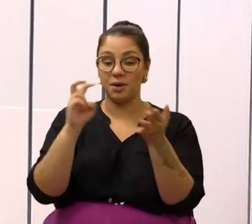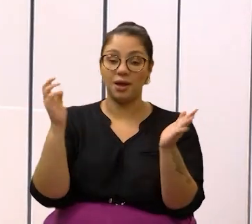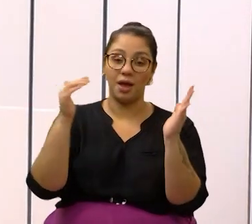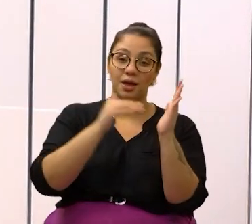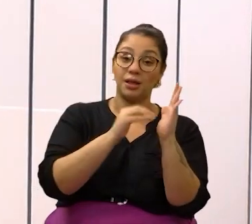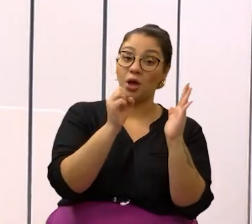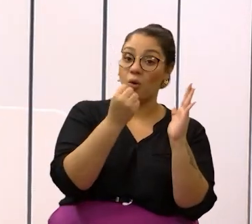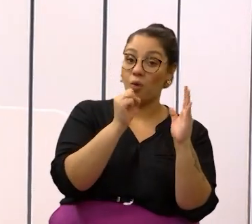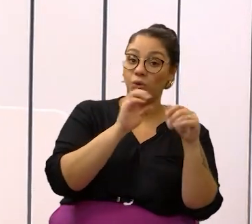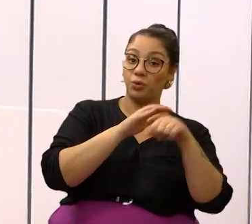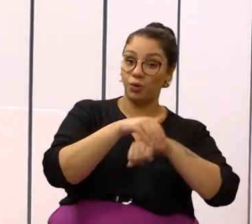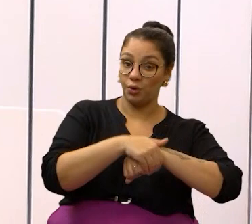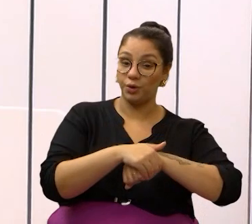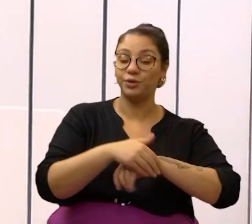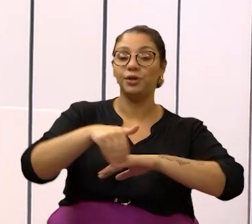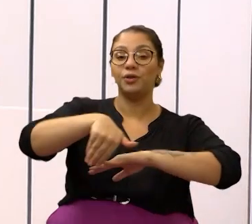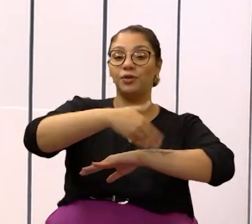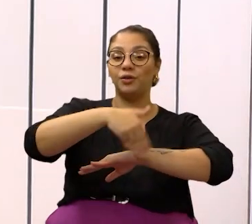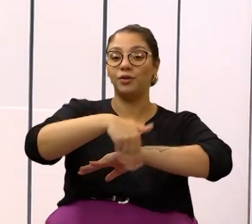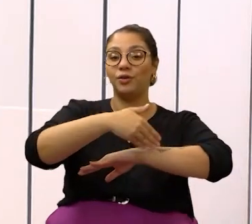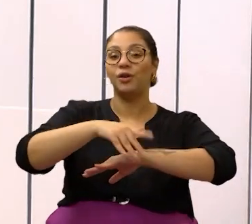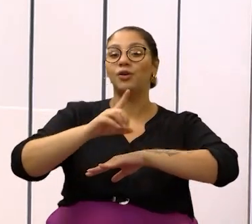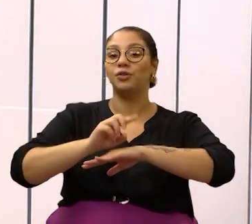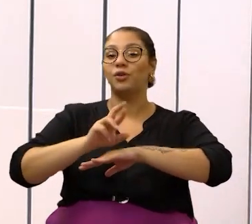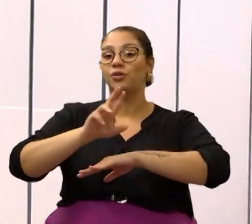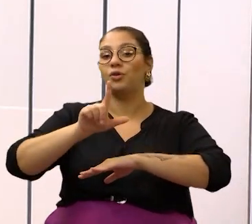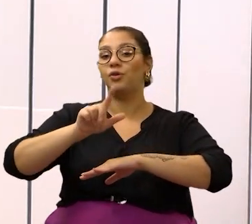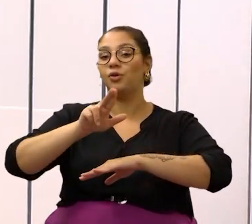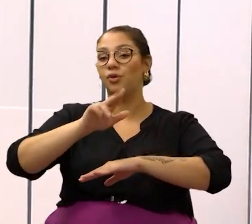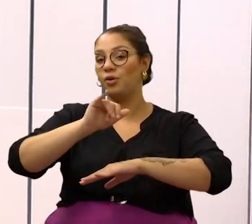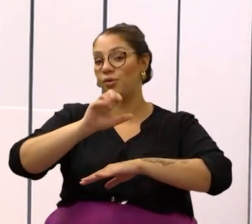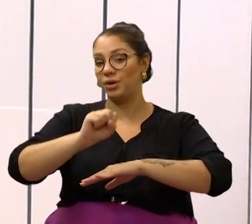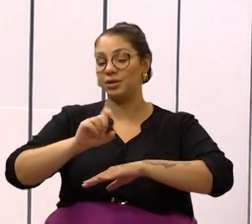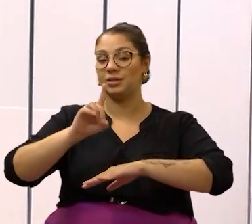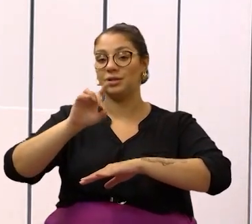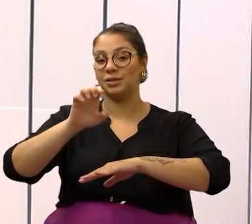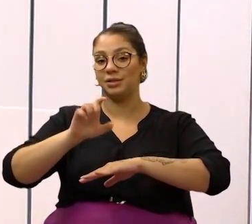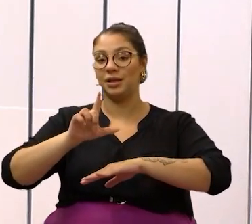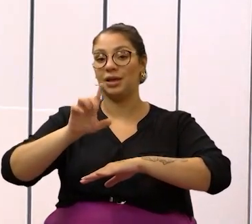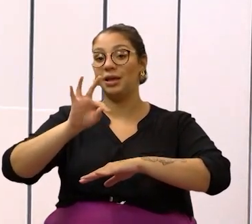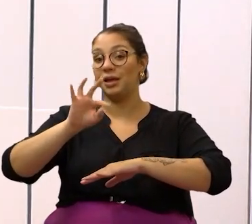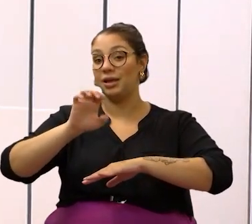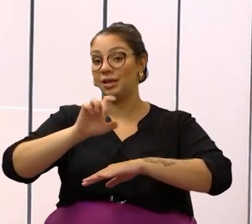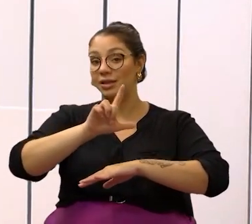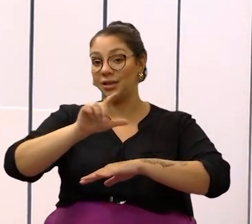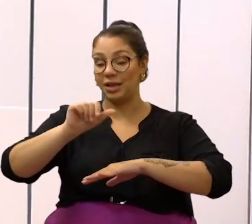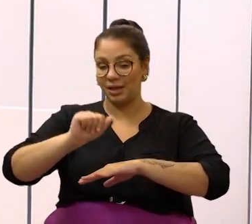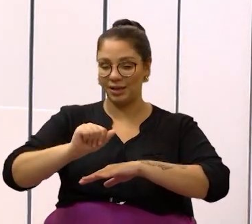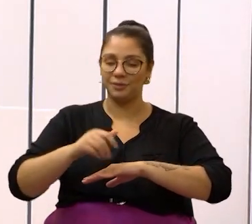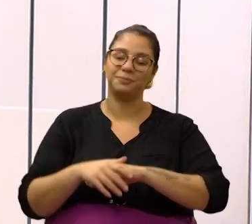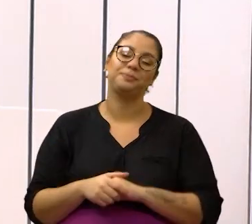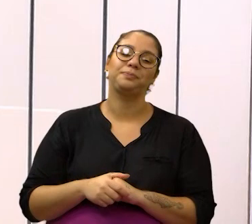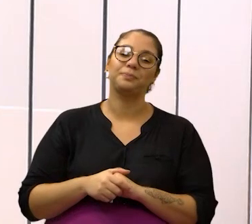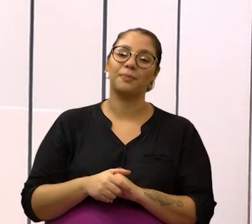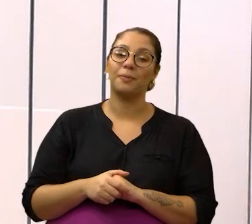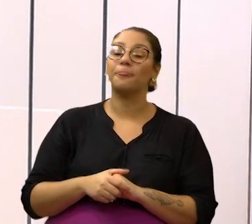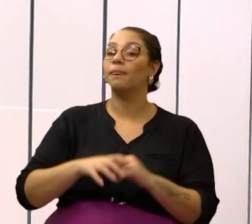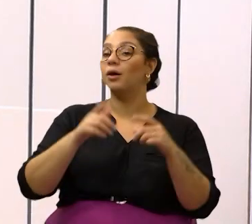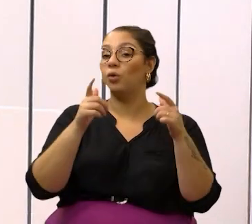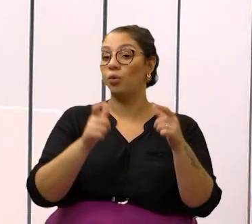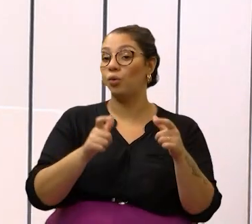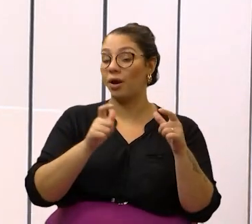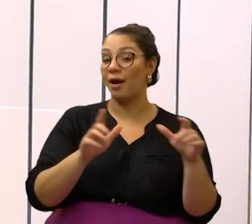às 8 horas da noite, e fica na Avenida Doutor Luiz de Tela, com a rua Doutor Mário Nússi.